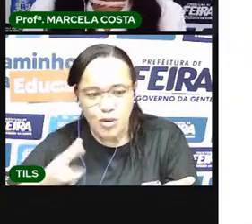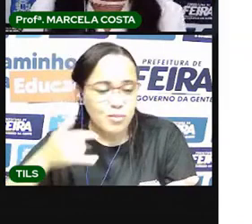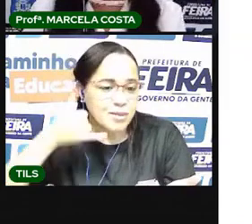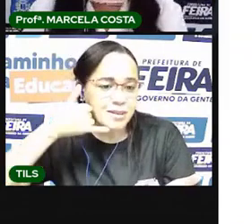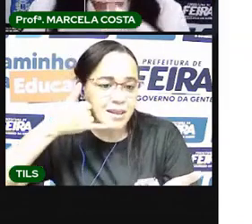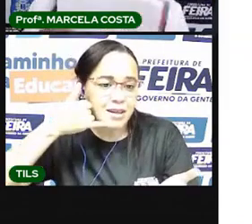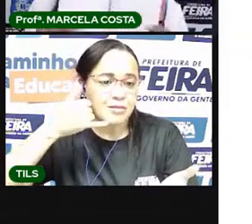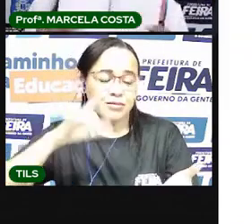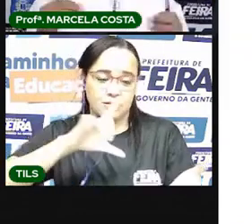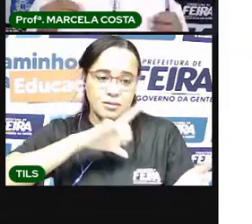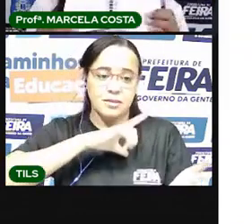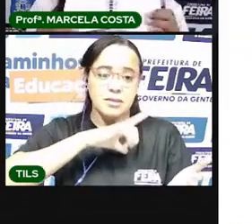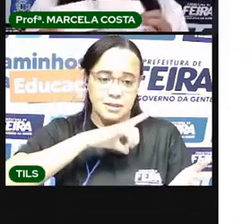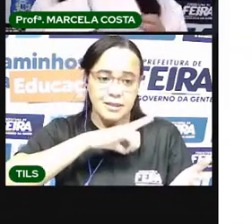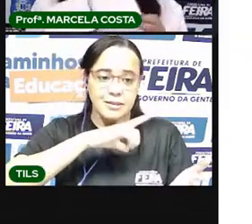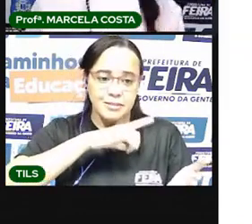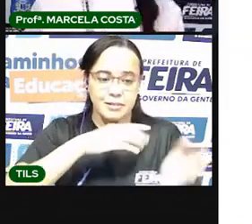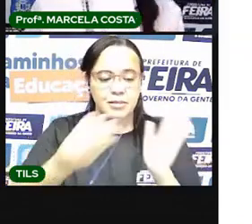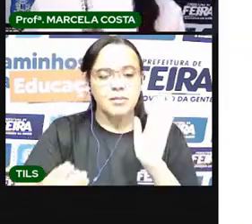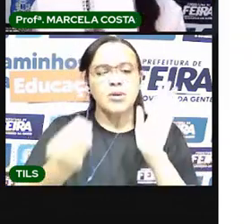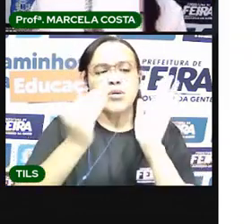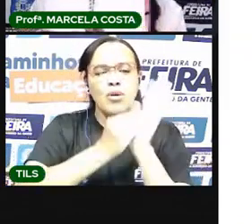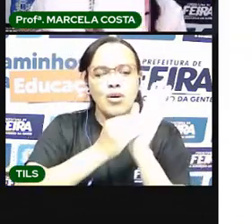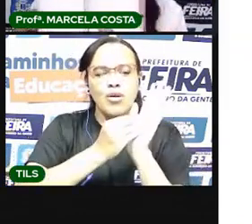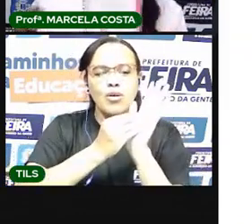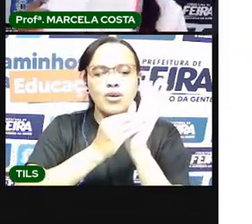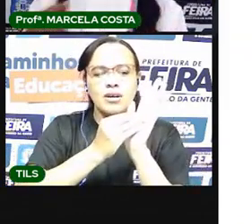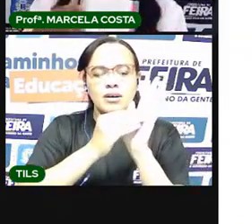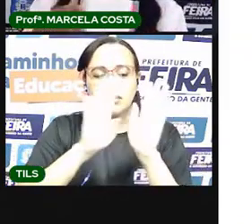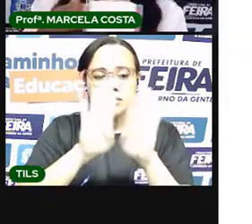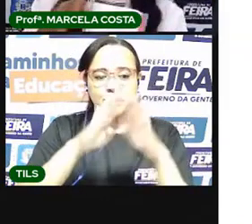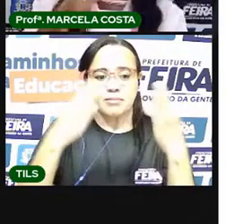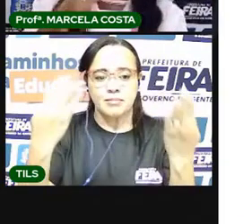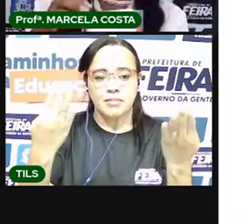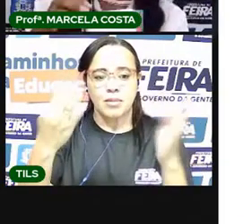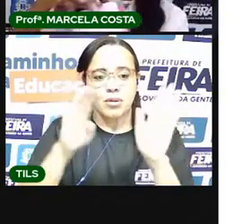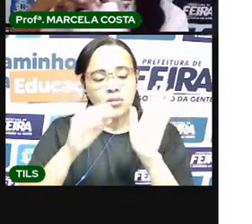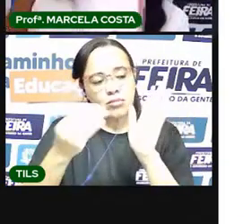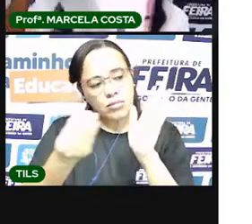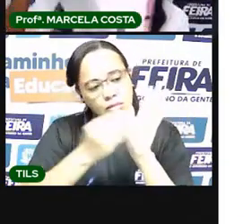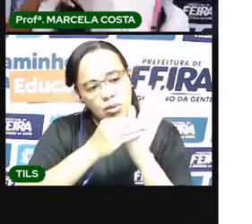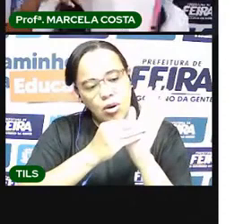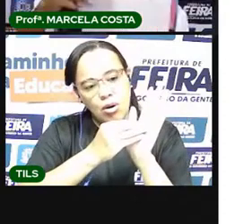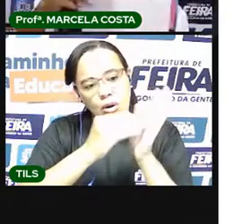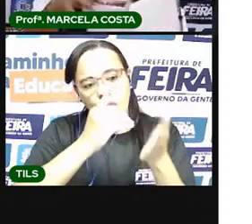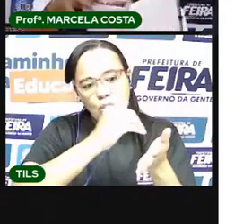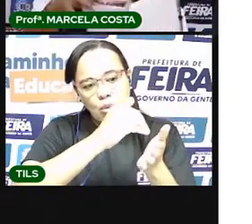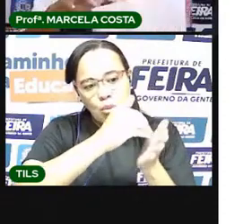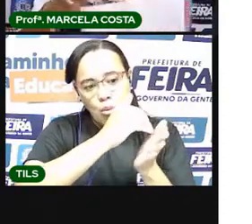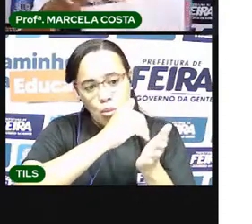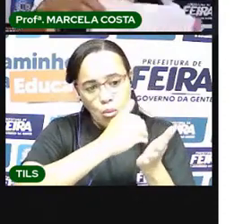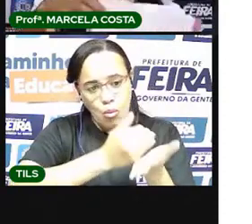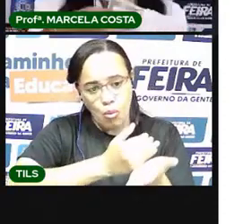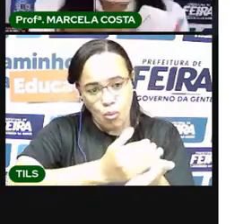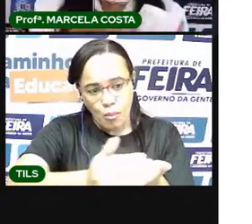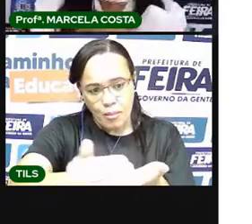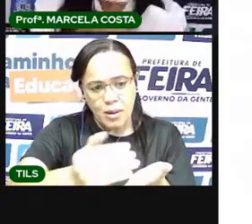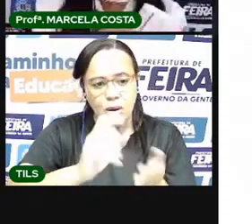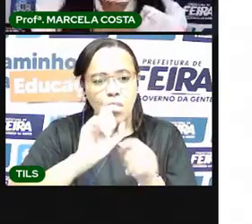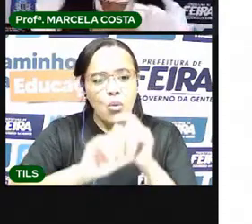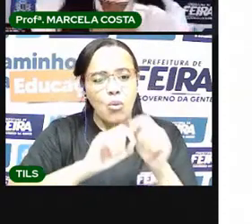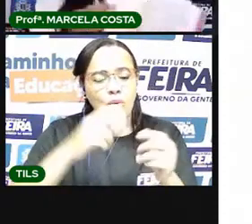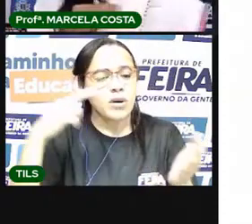agenda, a gente coloca, né, aqui no começo da agenda, vocês podem observar